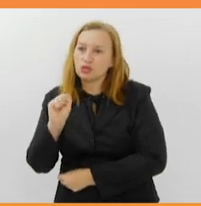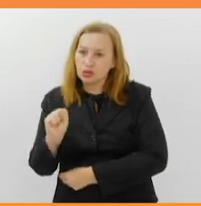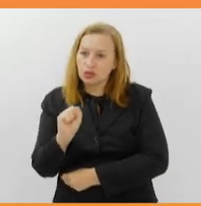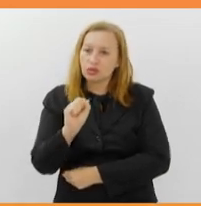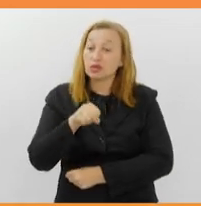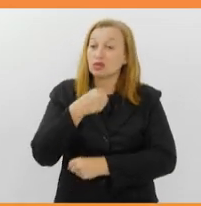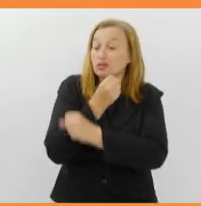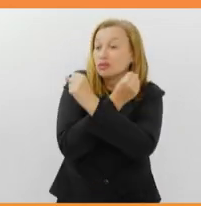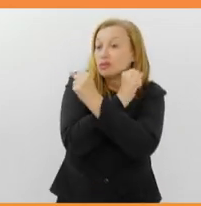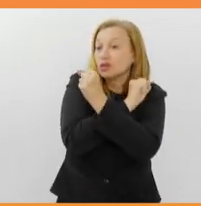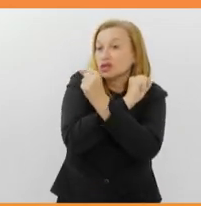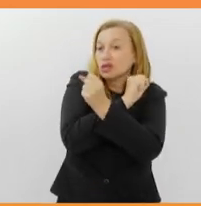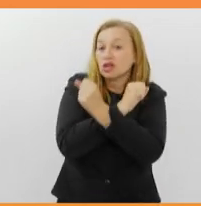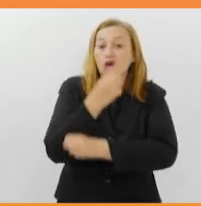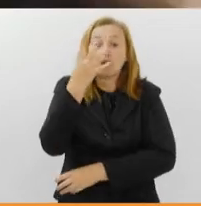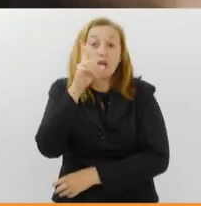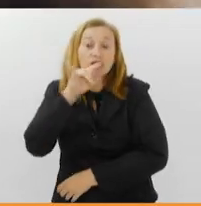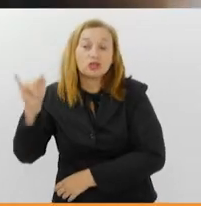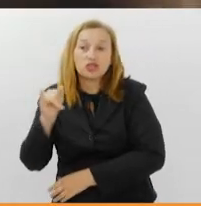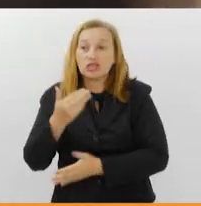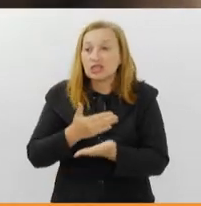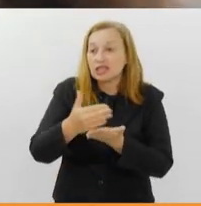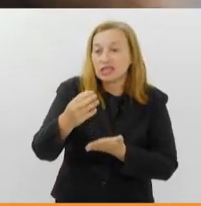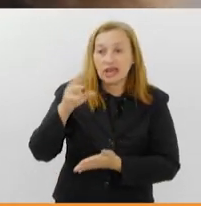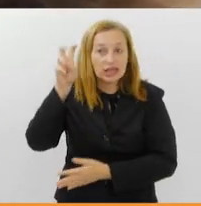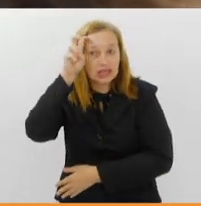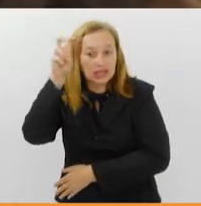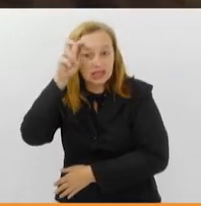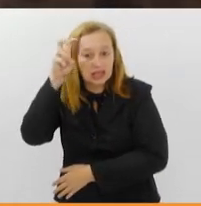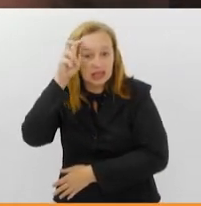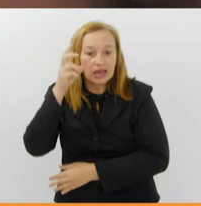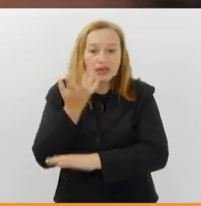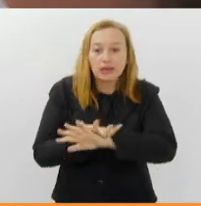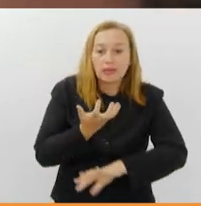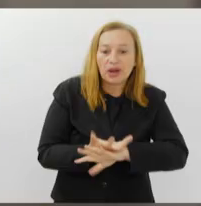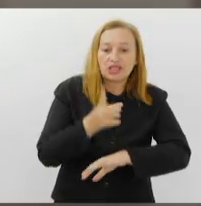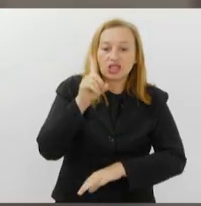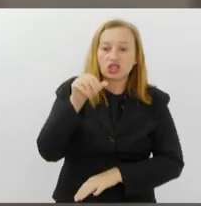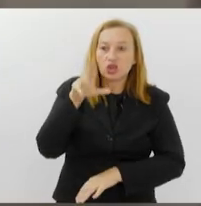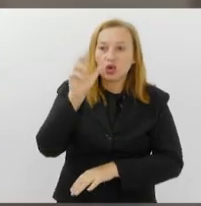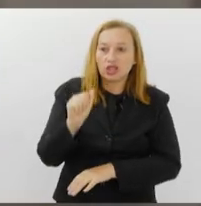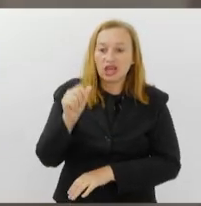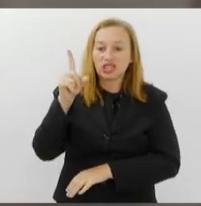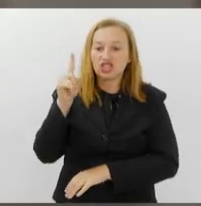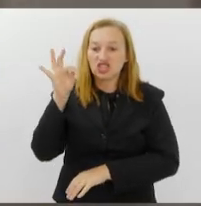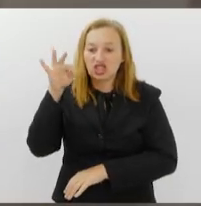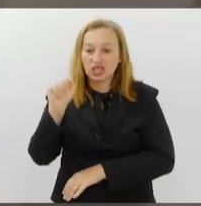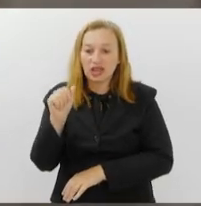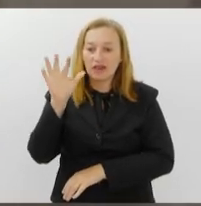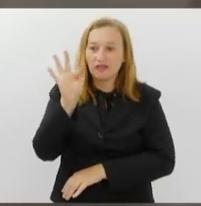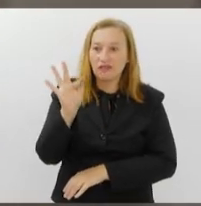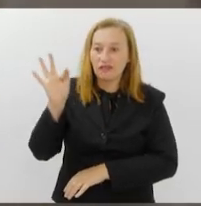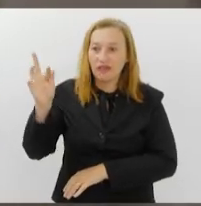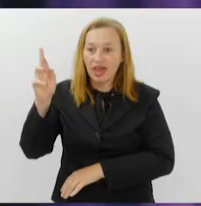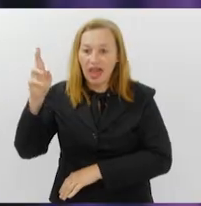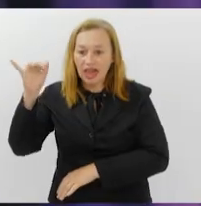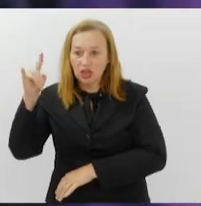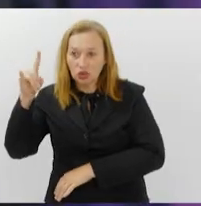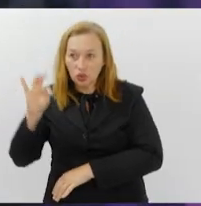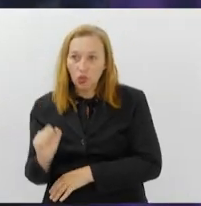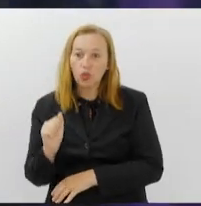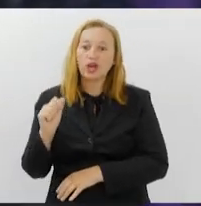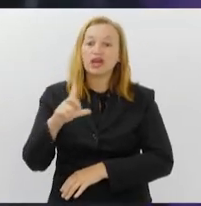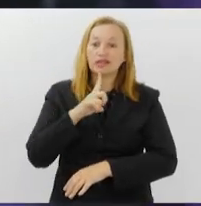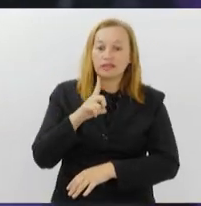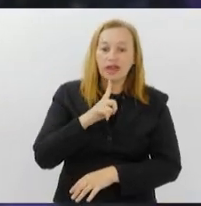de programação a partir de quinta-feira, na Praça Dona Dita, na Ferradura. Entre as atrações, Ana Vilela, o